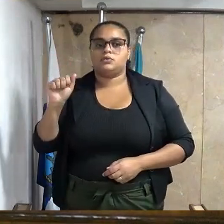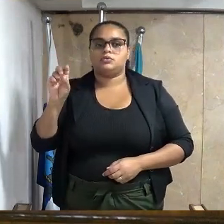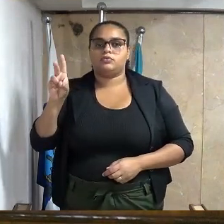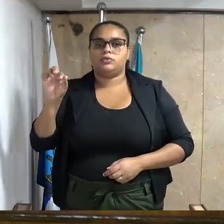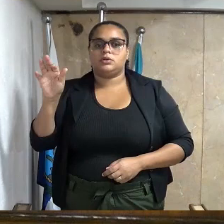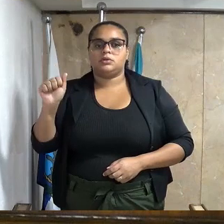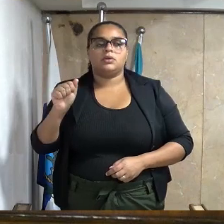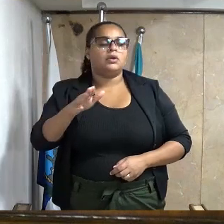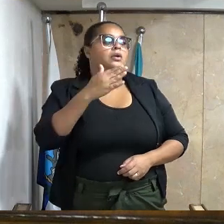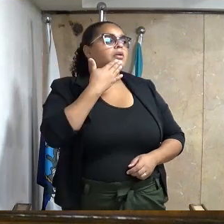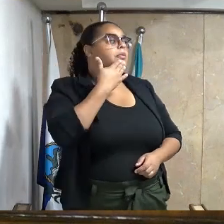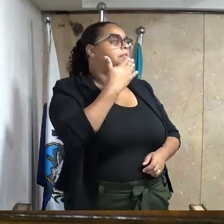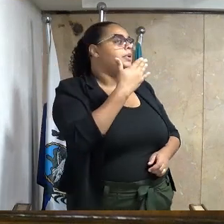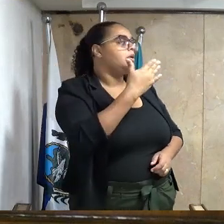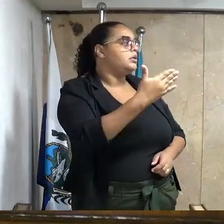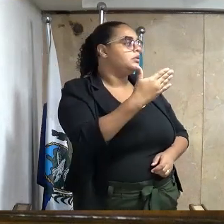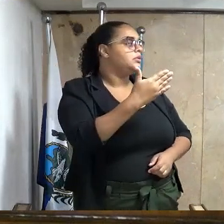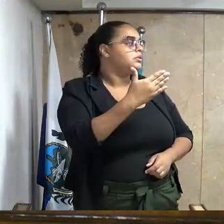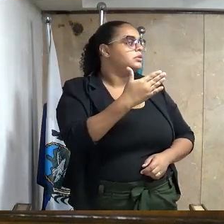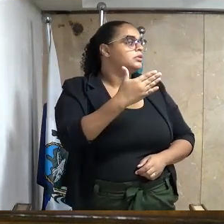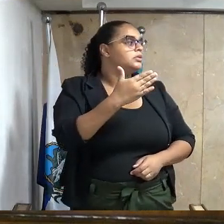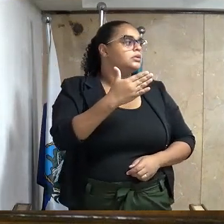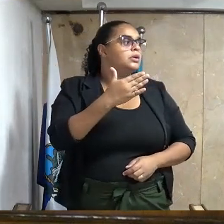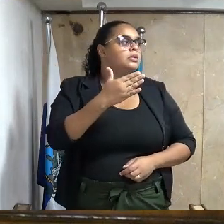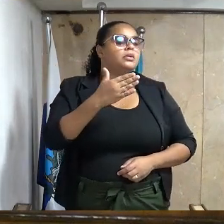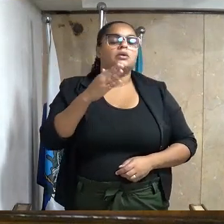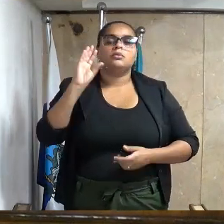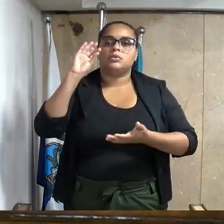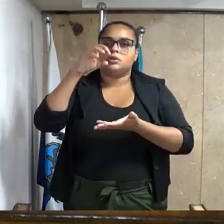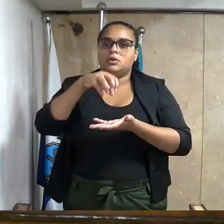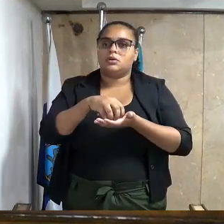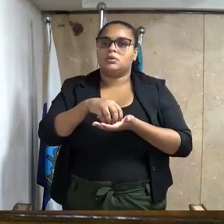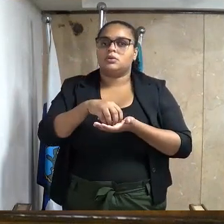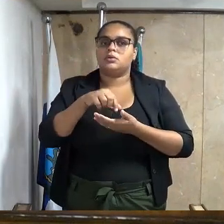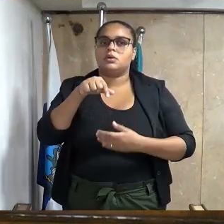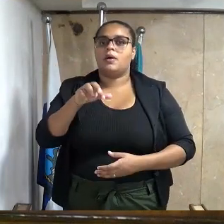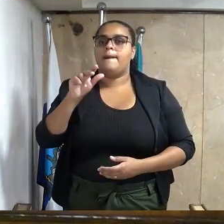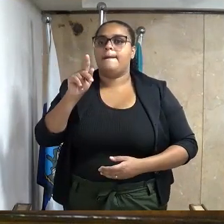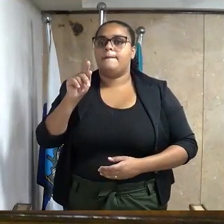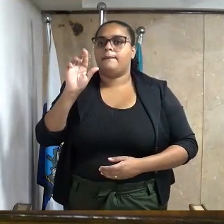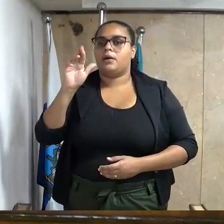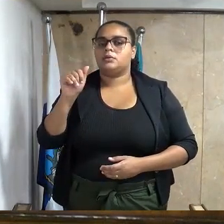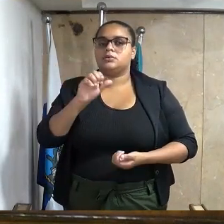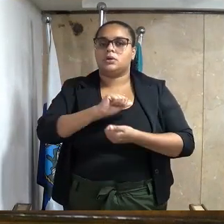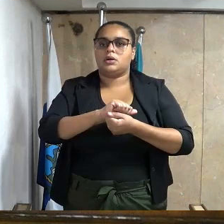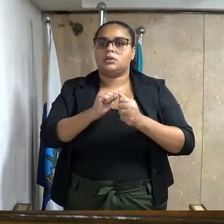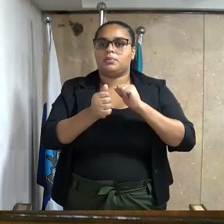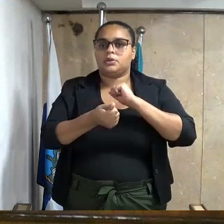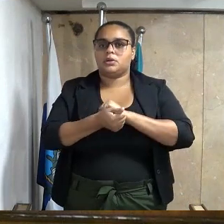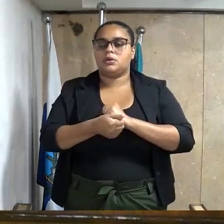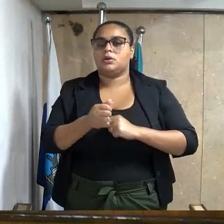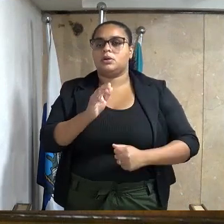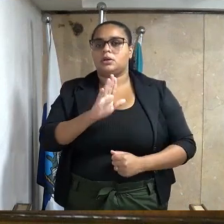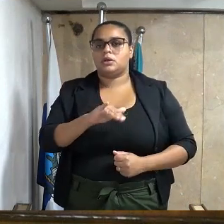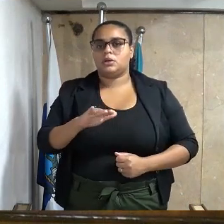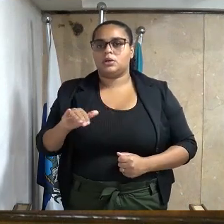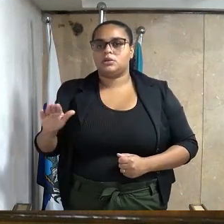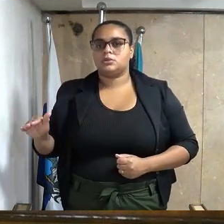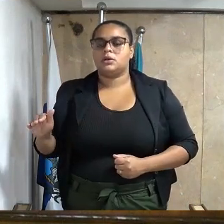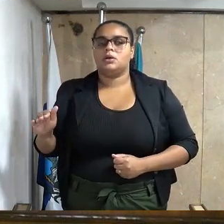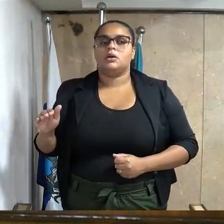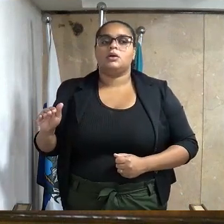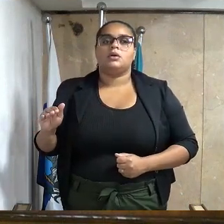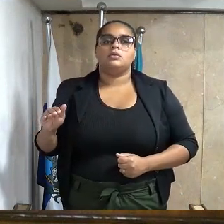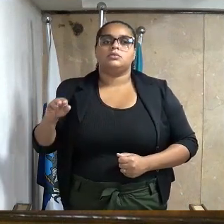dispondo sobre a implantação de pre-ground adaptados para crianças com deficiência